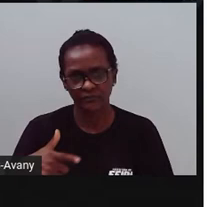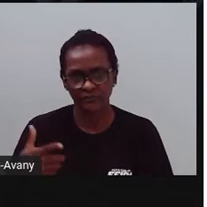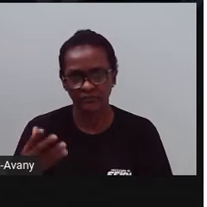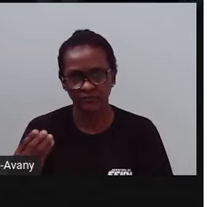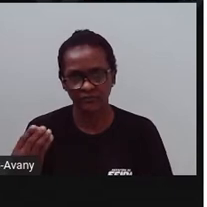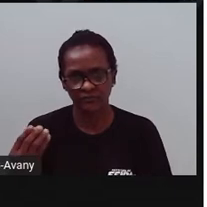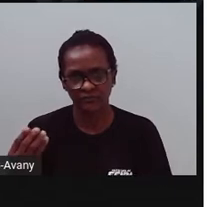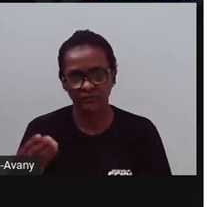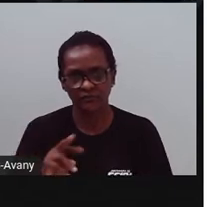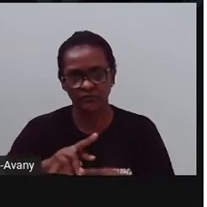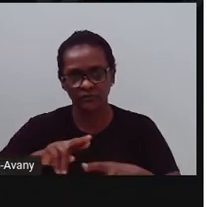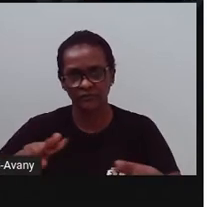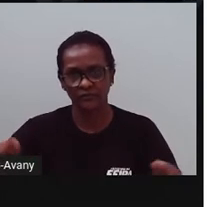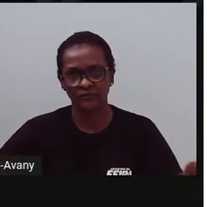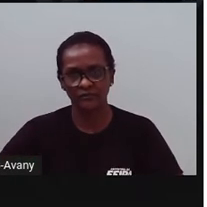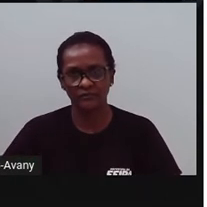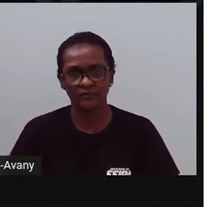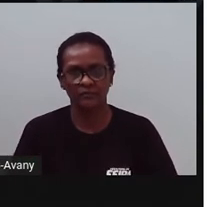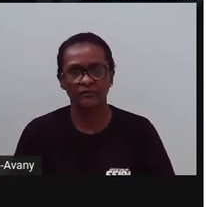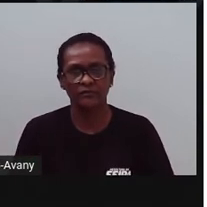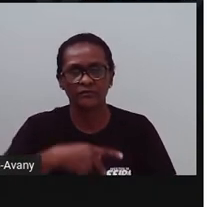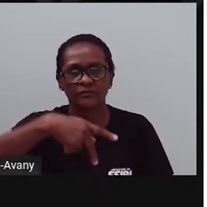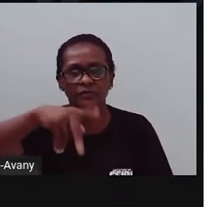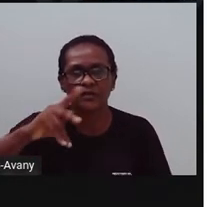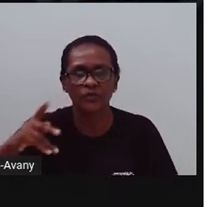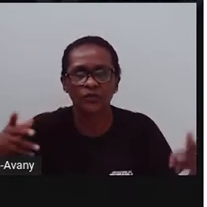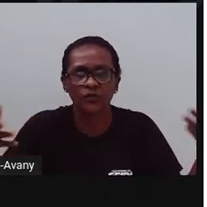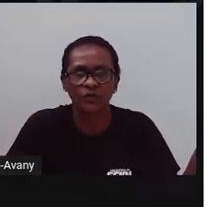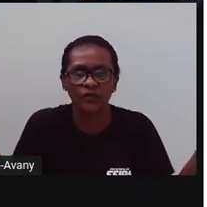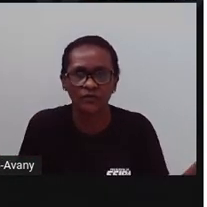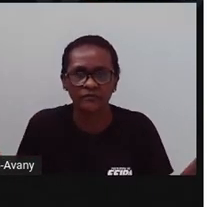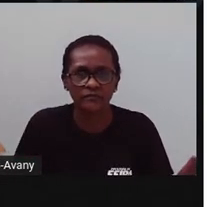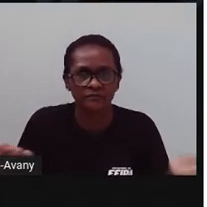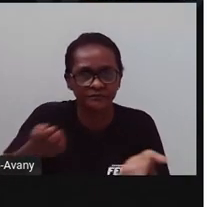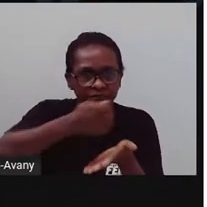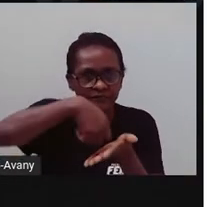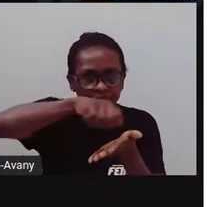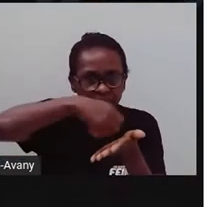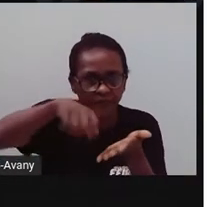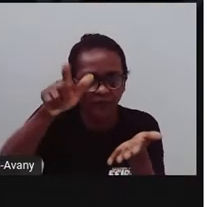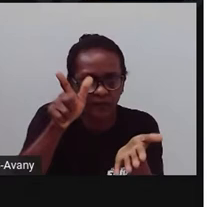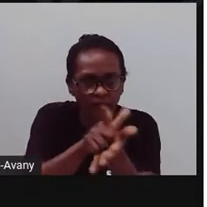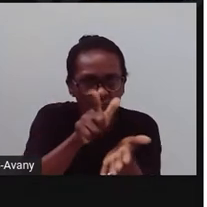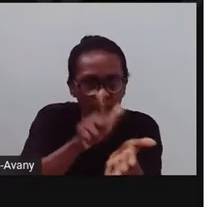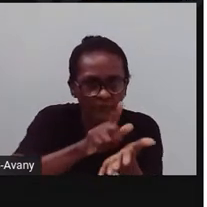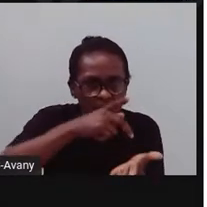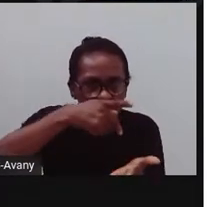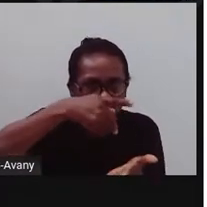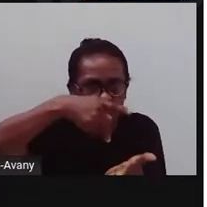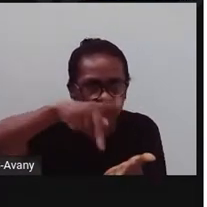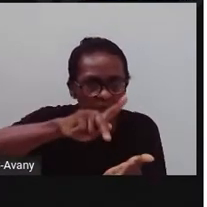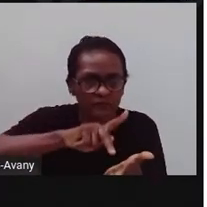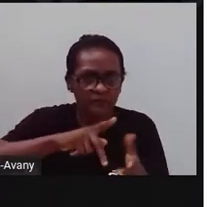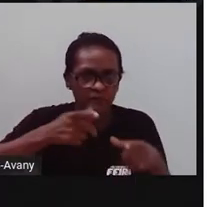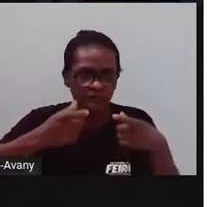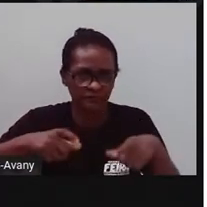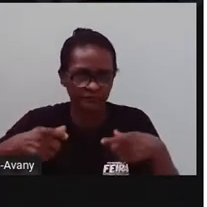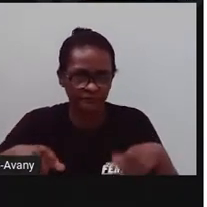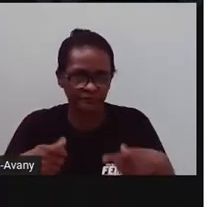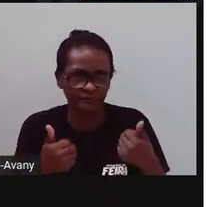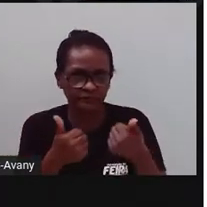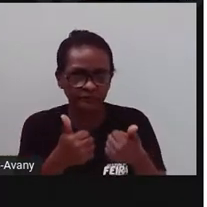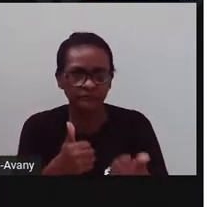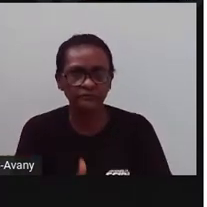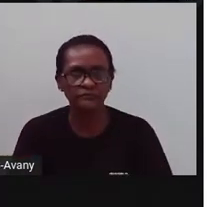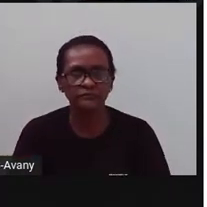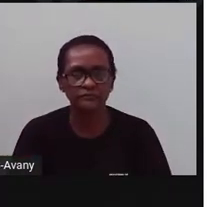diversos bairros aí. Qual é o seu? Anote aí no seu papelzinho o nome do seu bairro, tá bom? Aqui